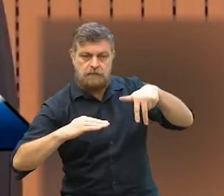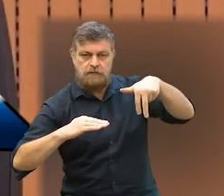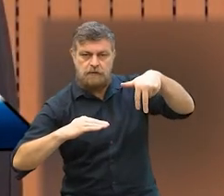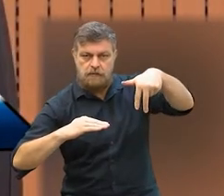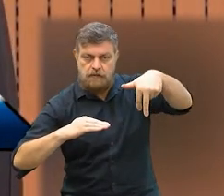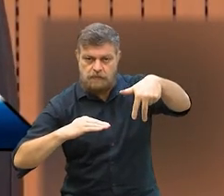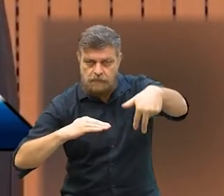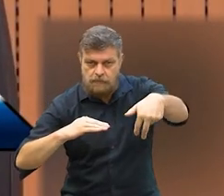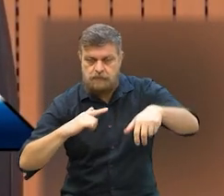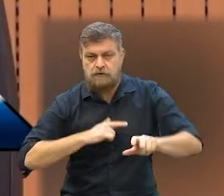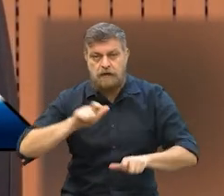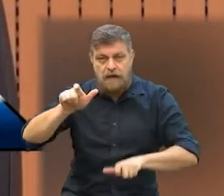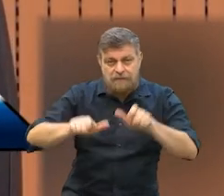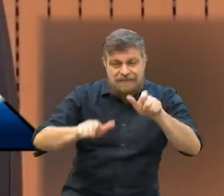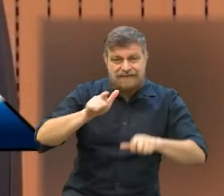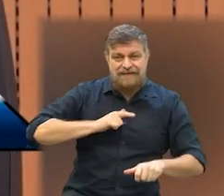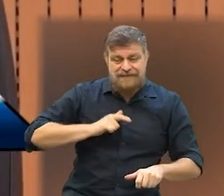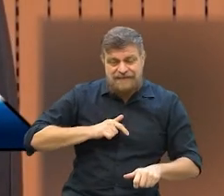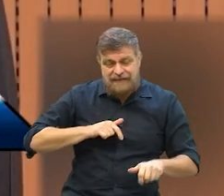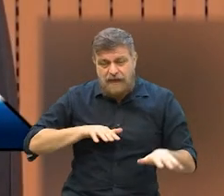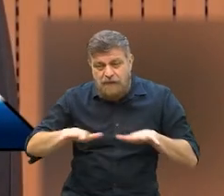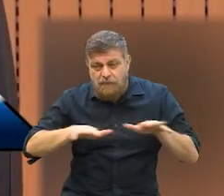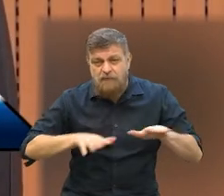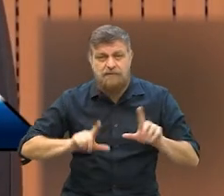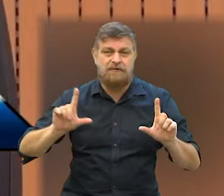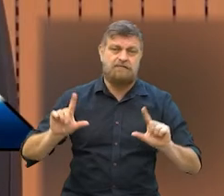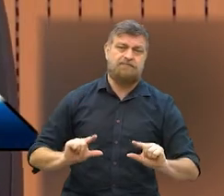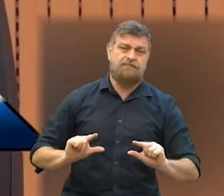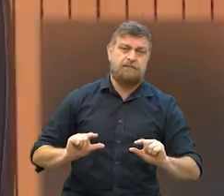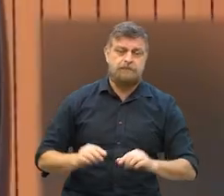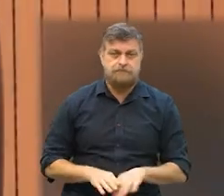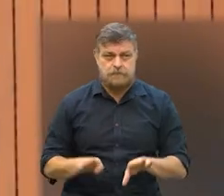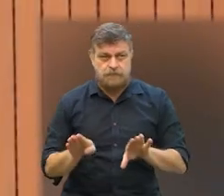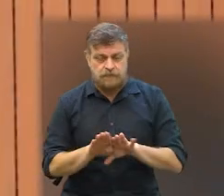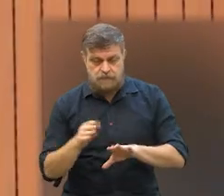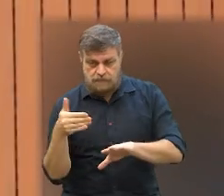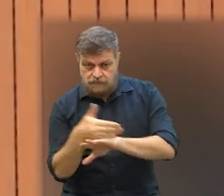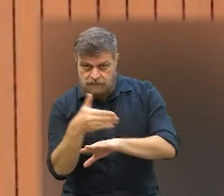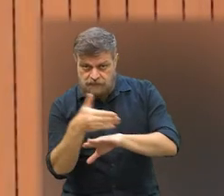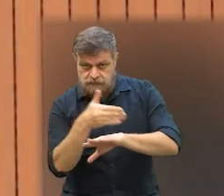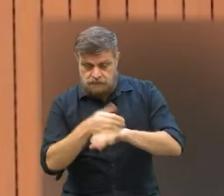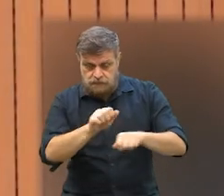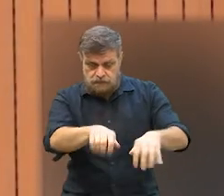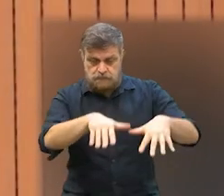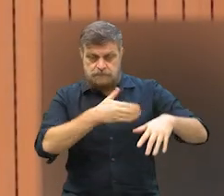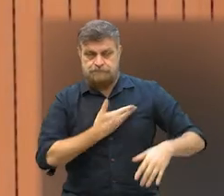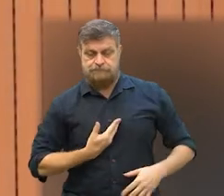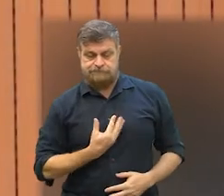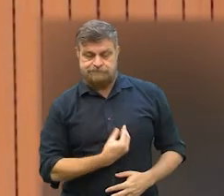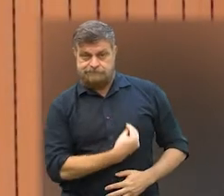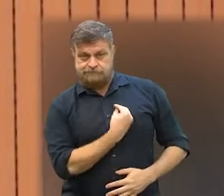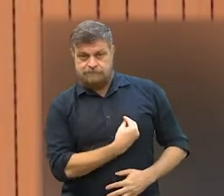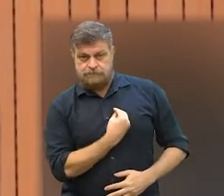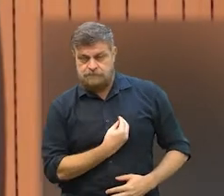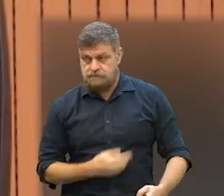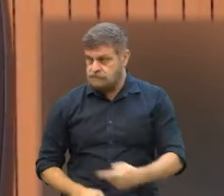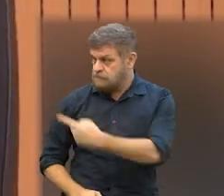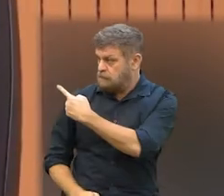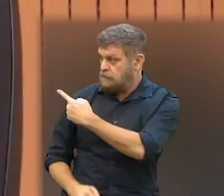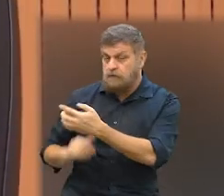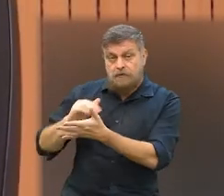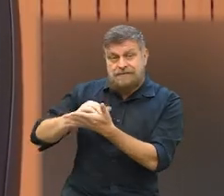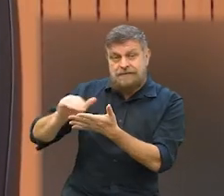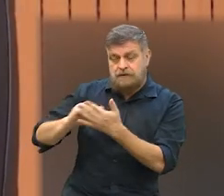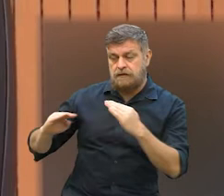ela vai ser acessível àquelas pessoas que têm a mobilidade reduzida. Também integrou à audiência pública o secretário